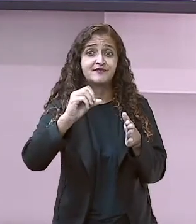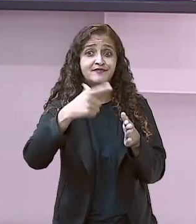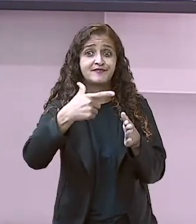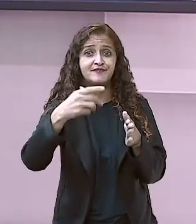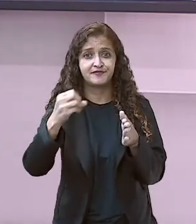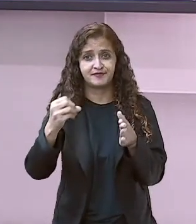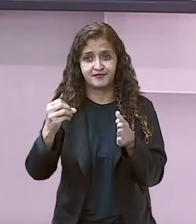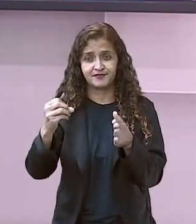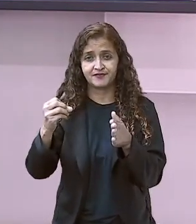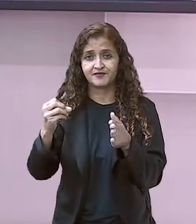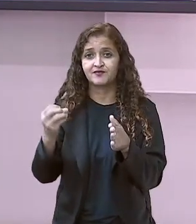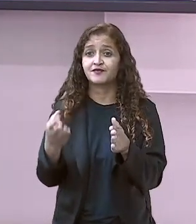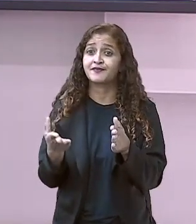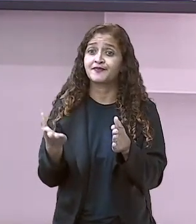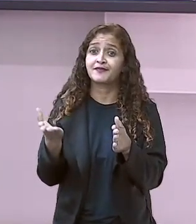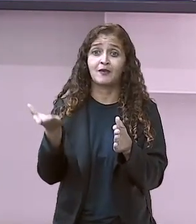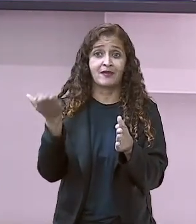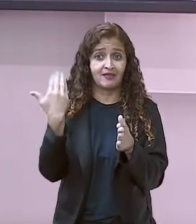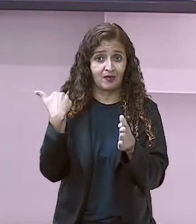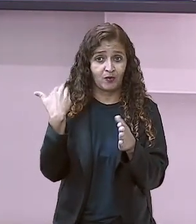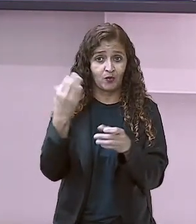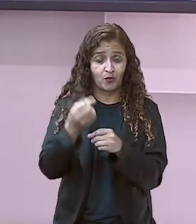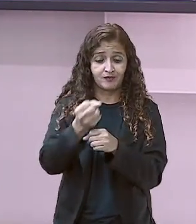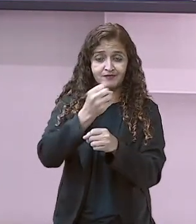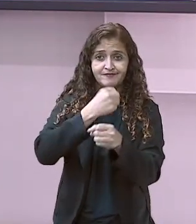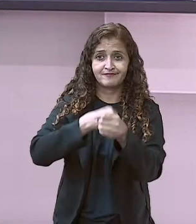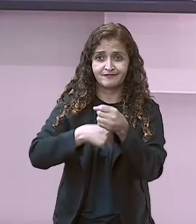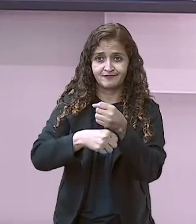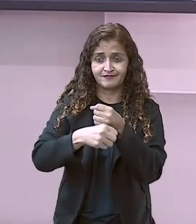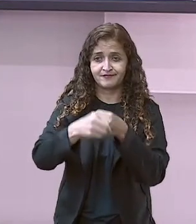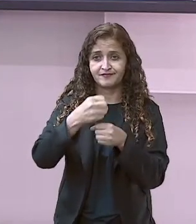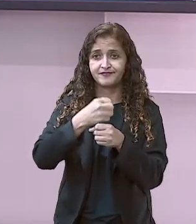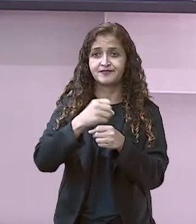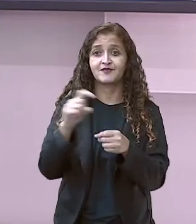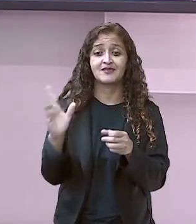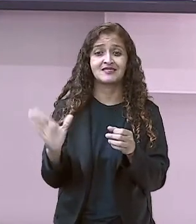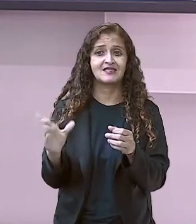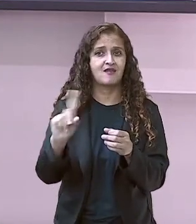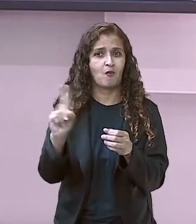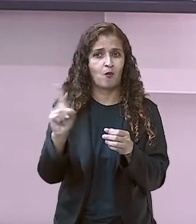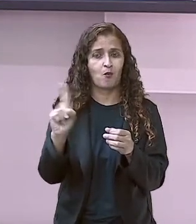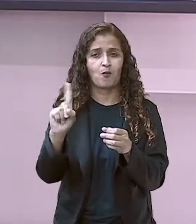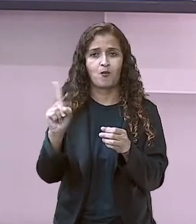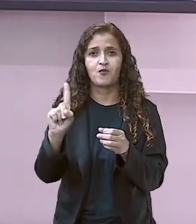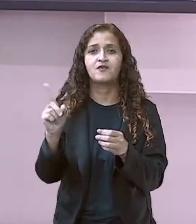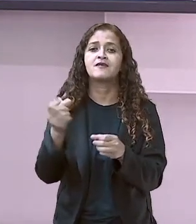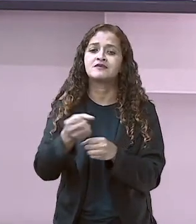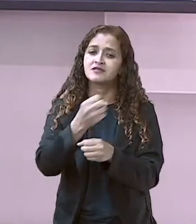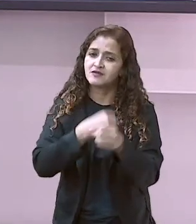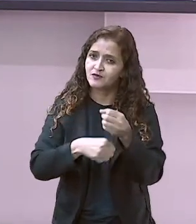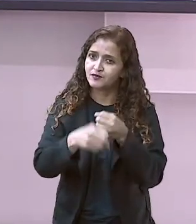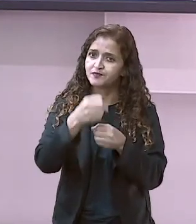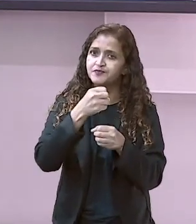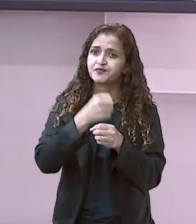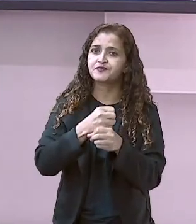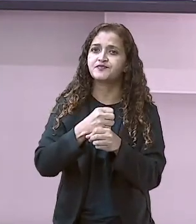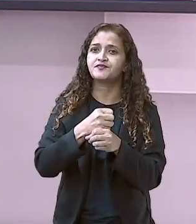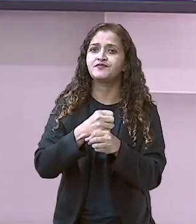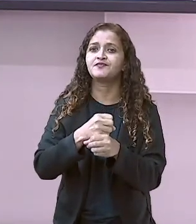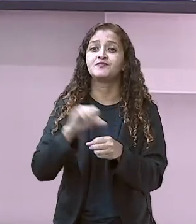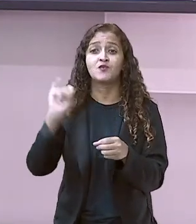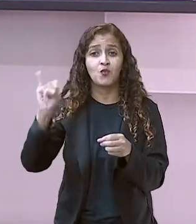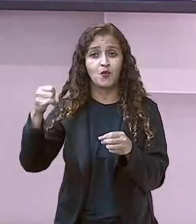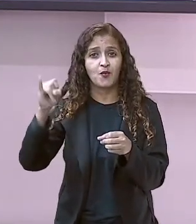que é o ano passado, não é isso? Não é desse ano esse calendário, é do ano passado, que é o